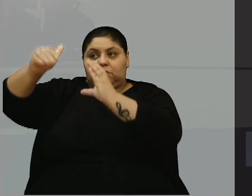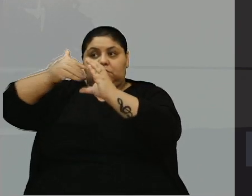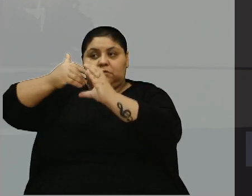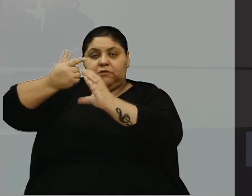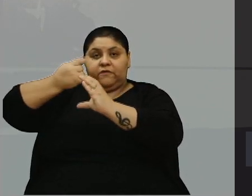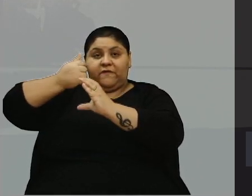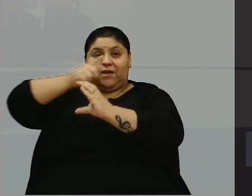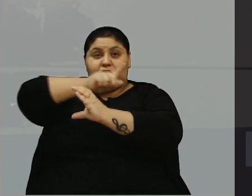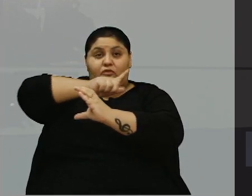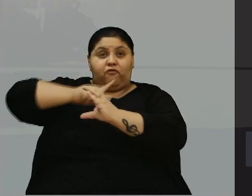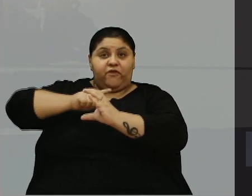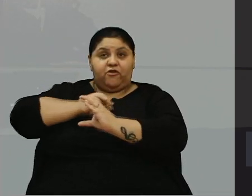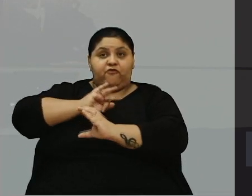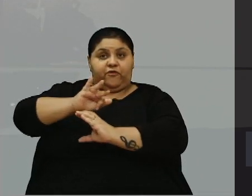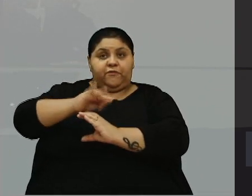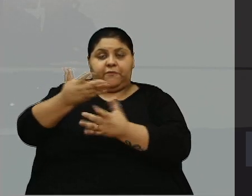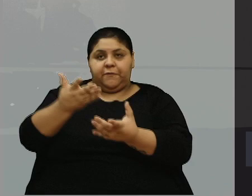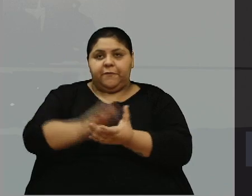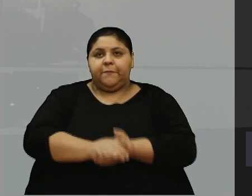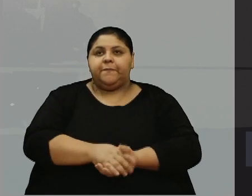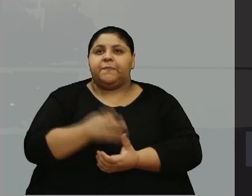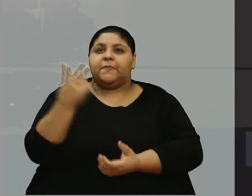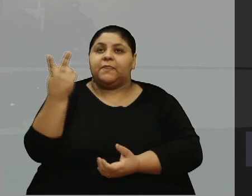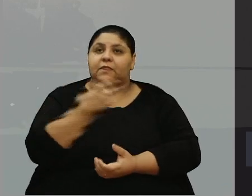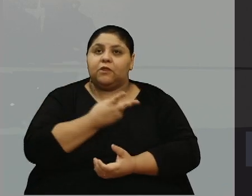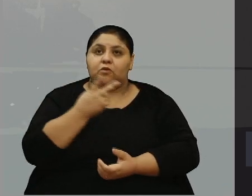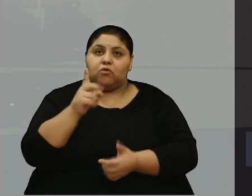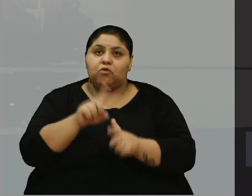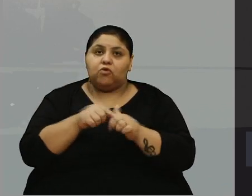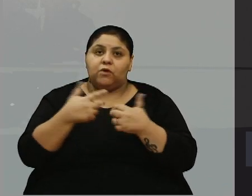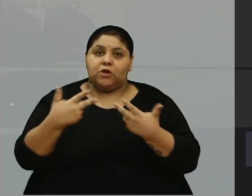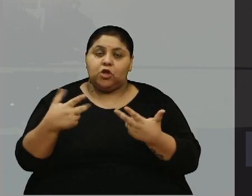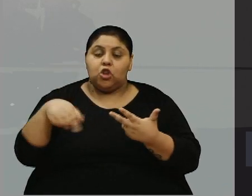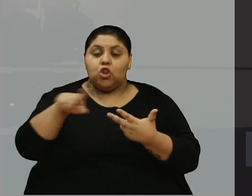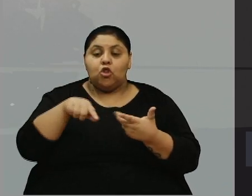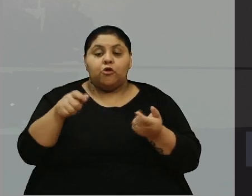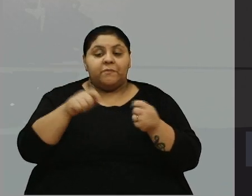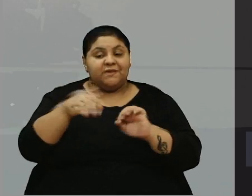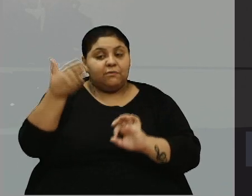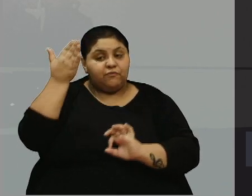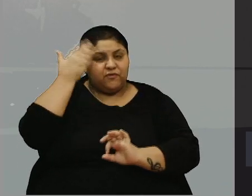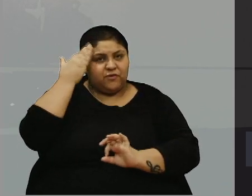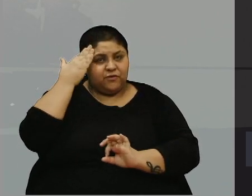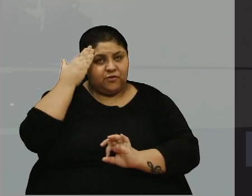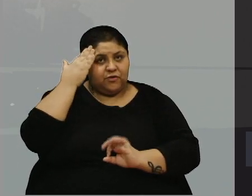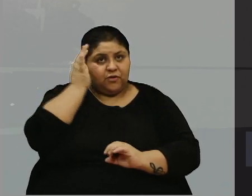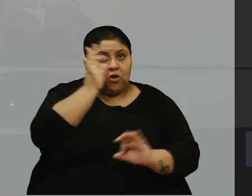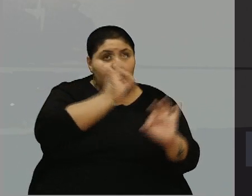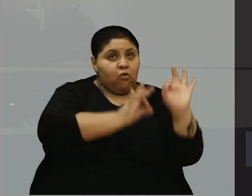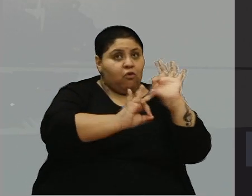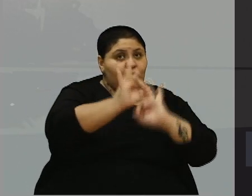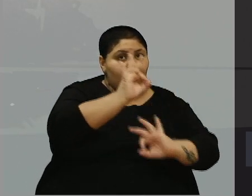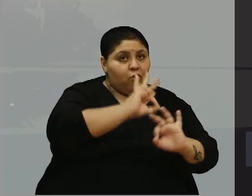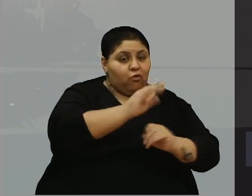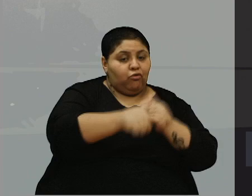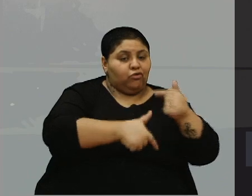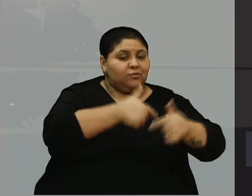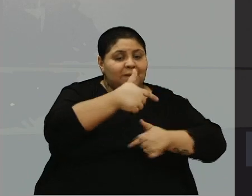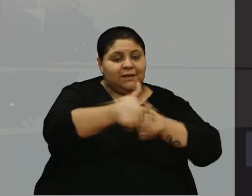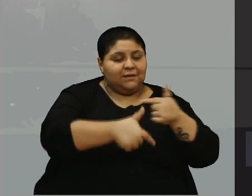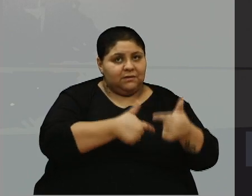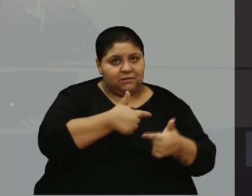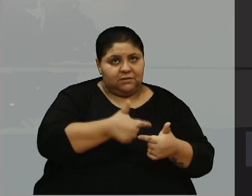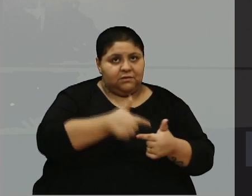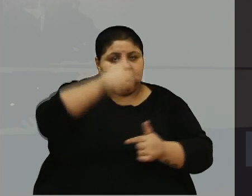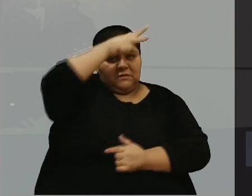federal. Então, são duas coisas que nós precisamos saber. Os planos de trabalho que